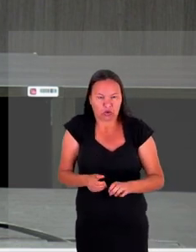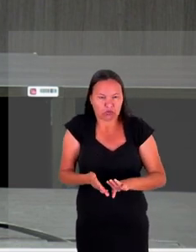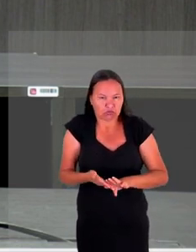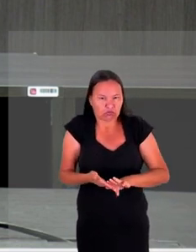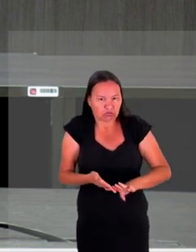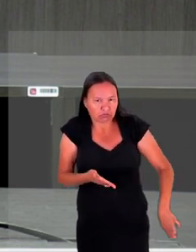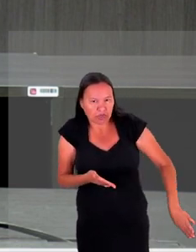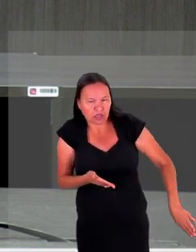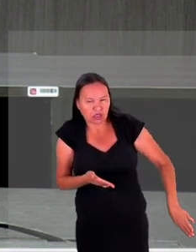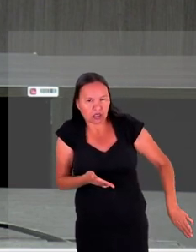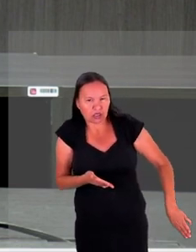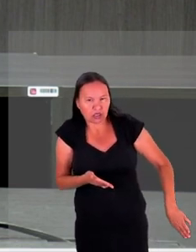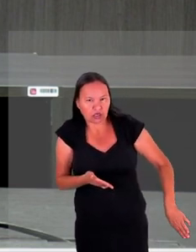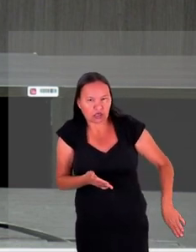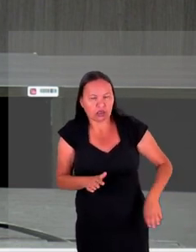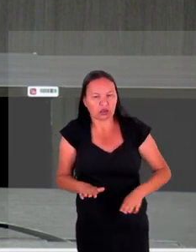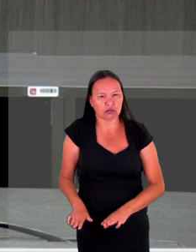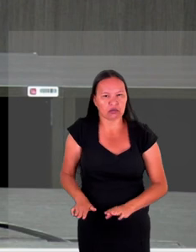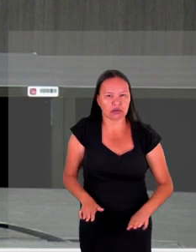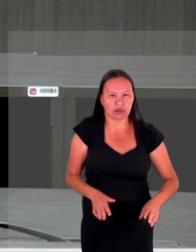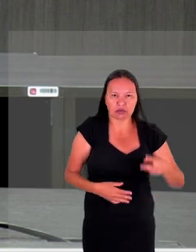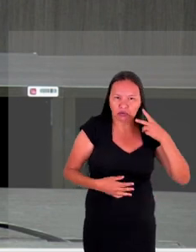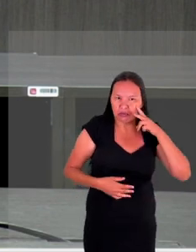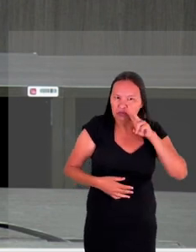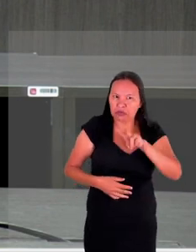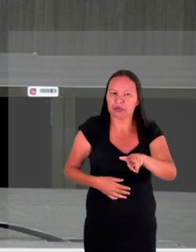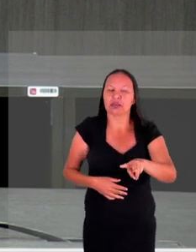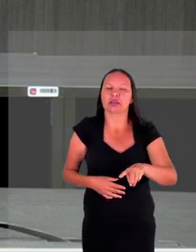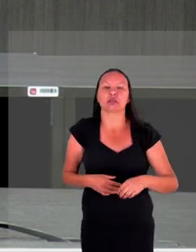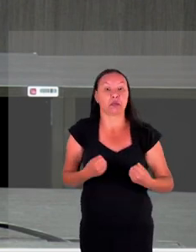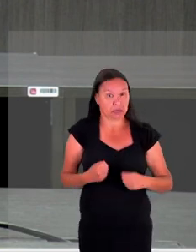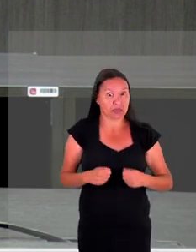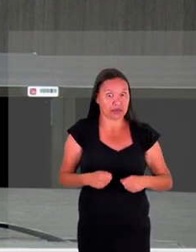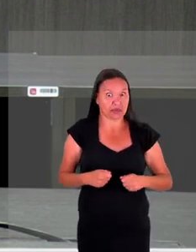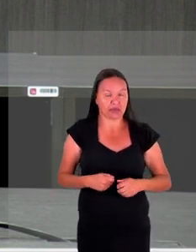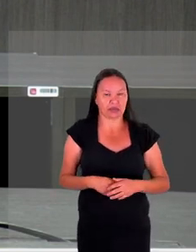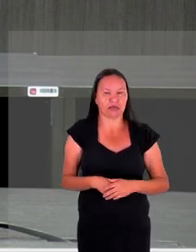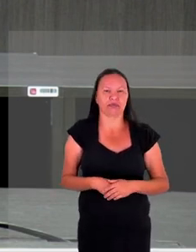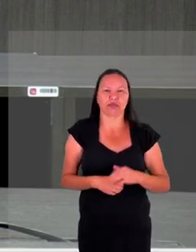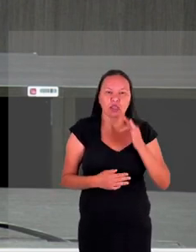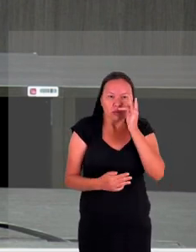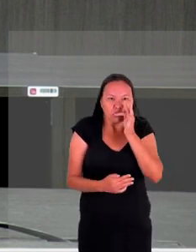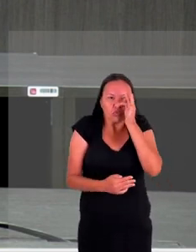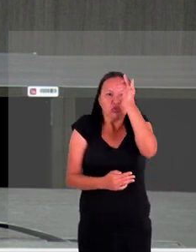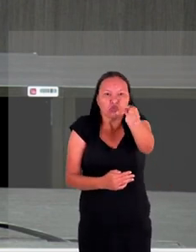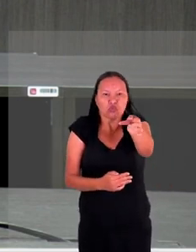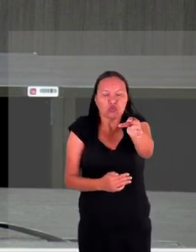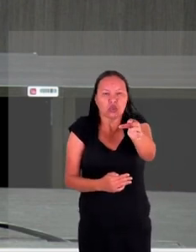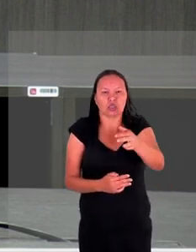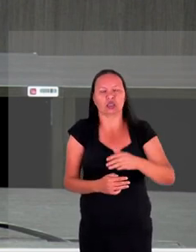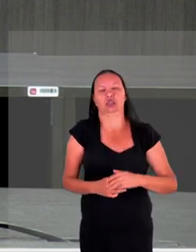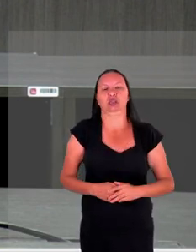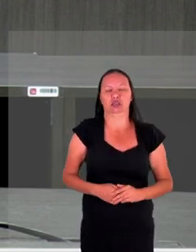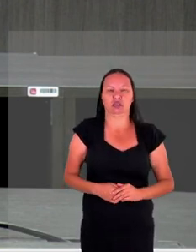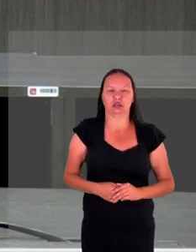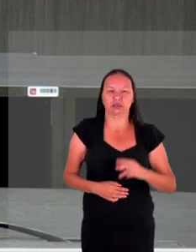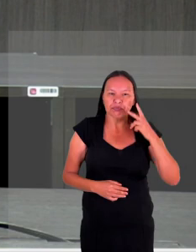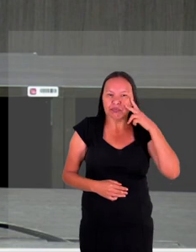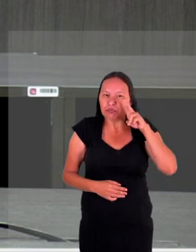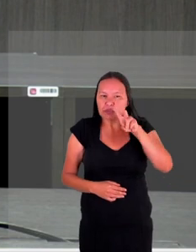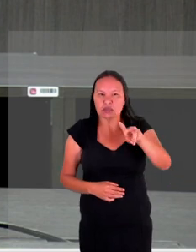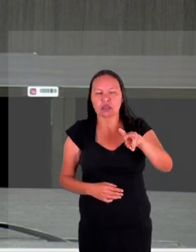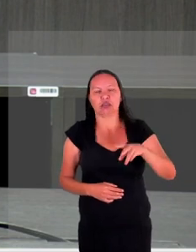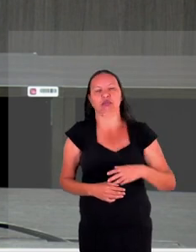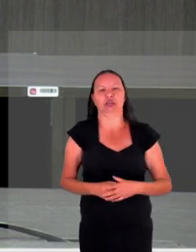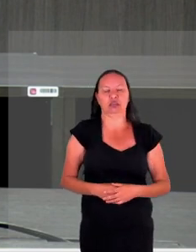do caminho se não forem dada a devida atenção né então uma geração futura né e aí você observa